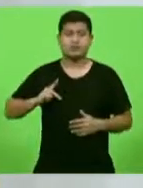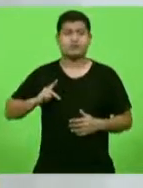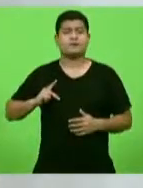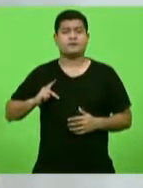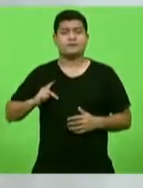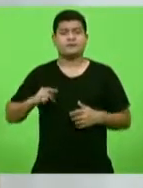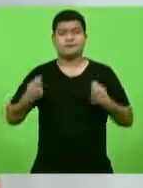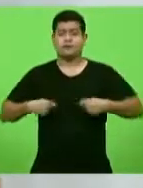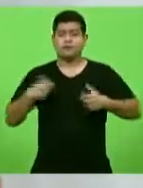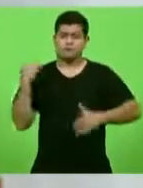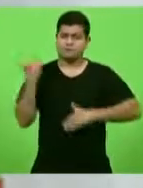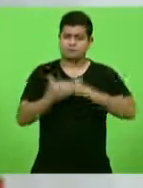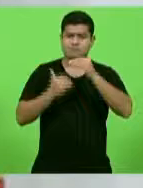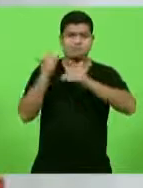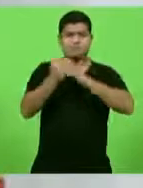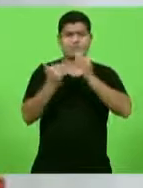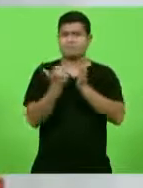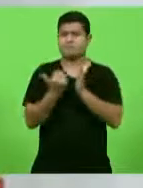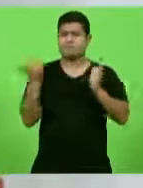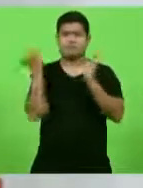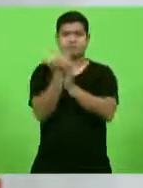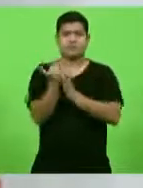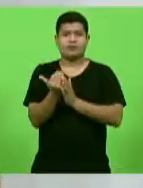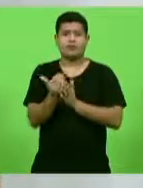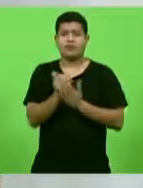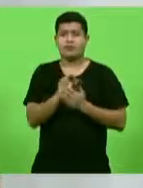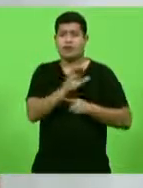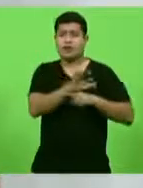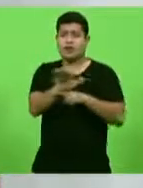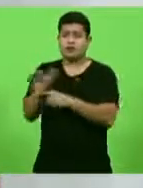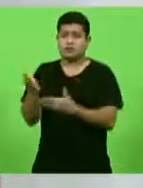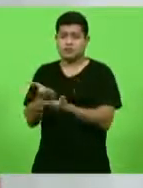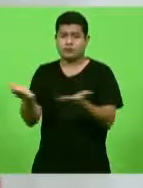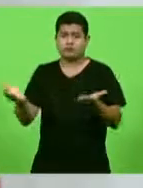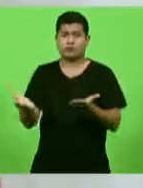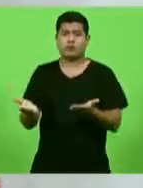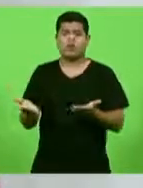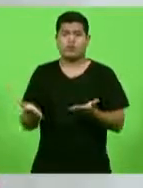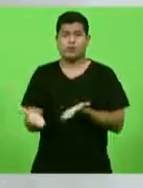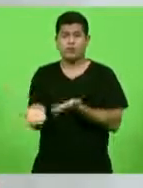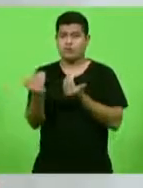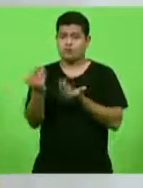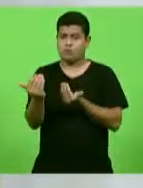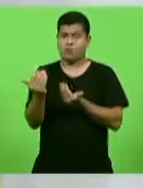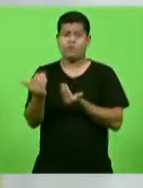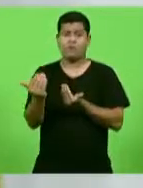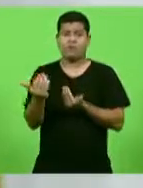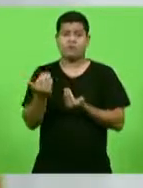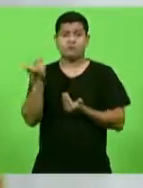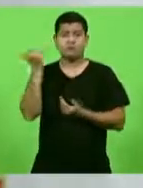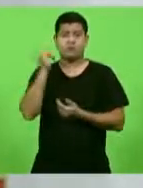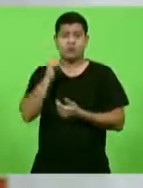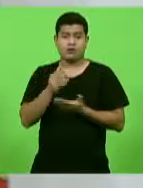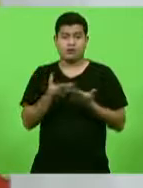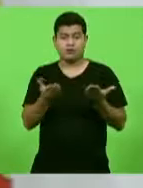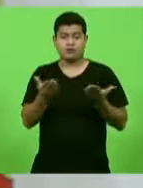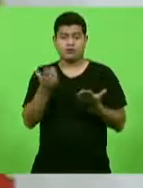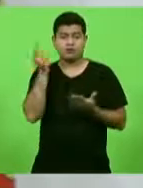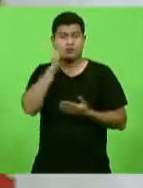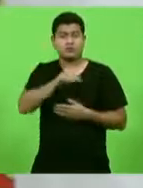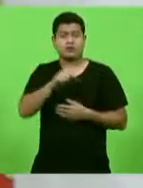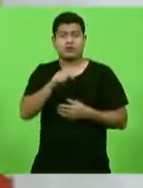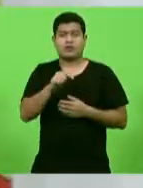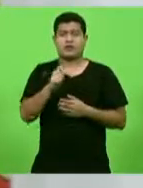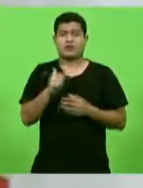para dar oportunidades aos novos, aos nossos jovens, abrir perspectivas